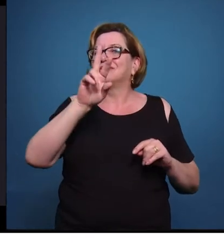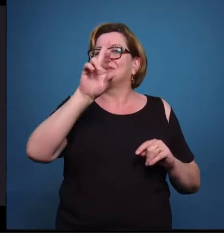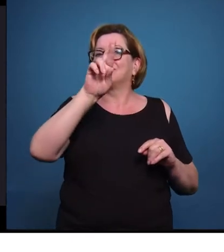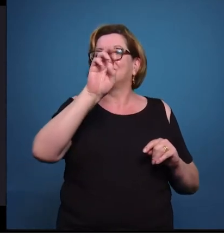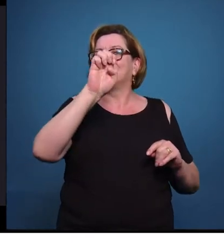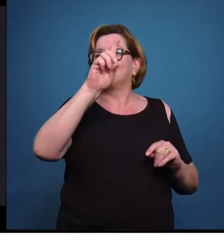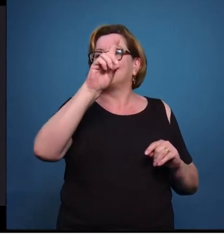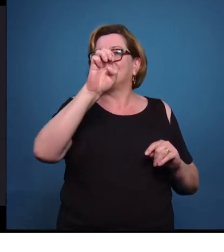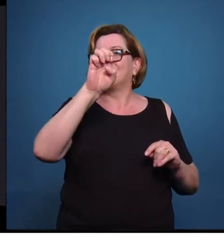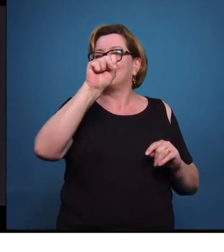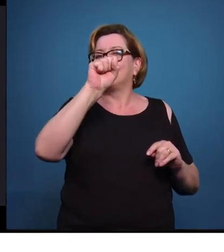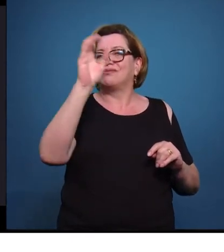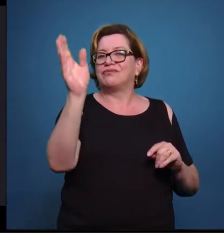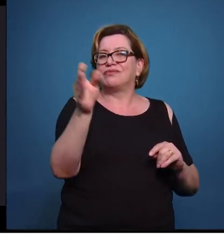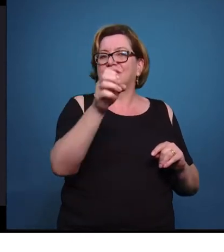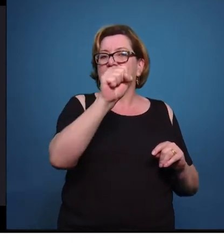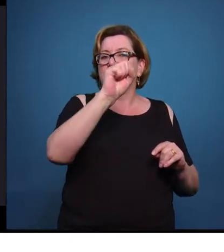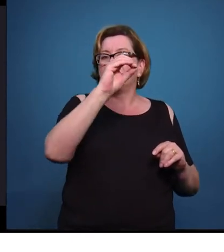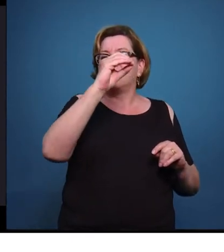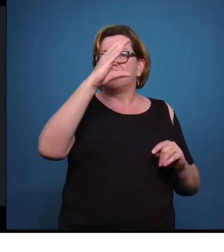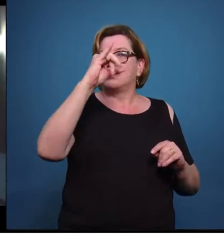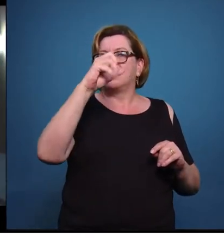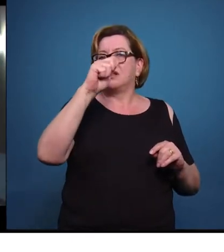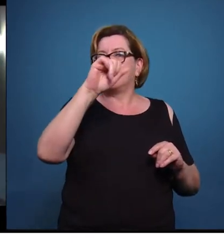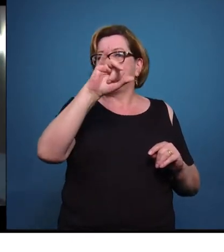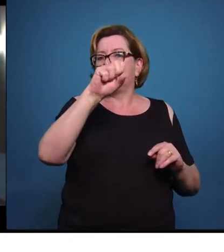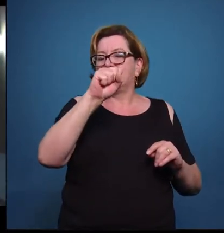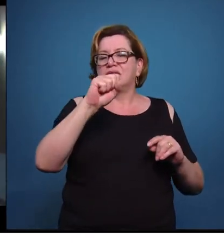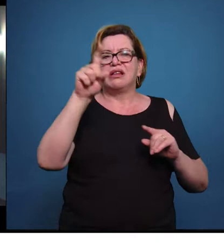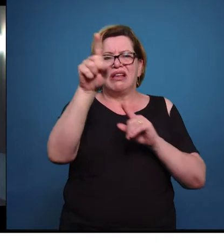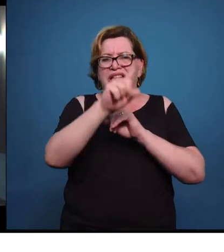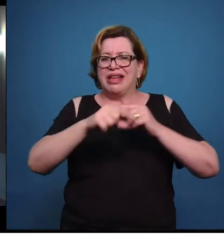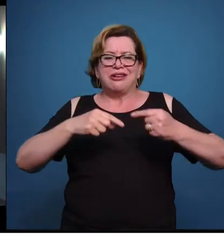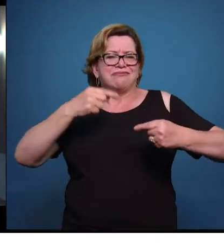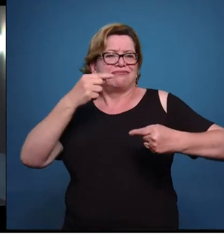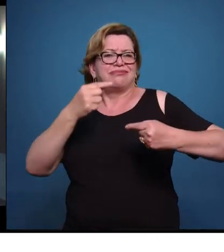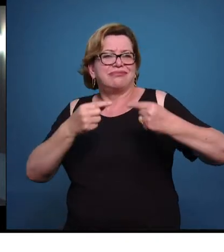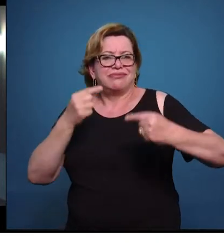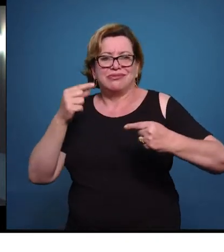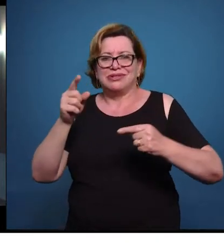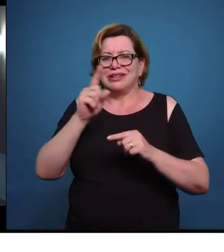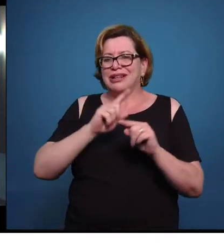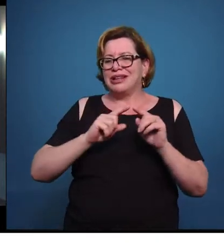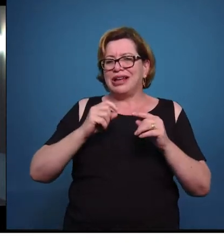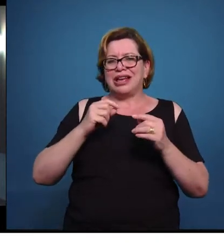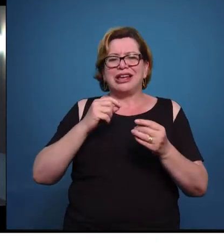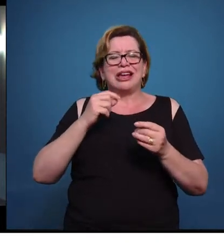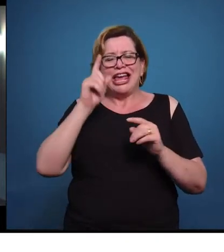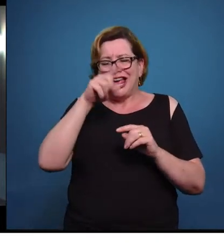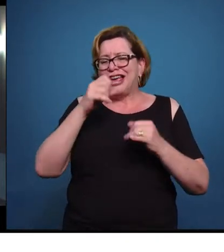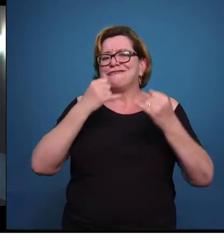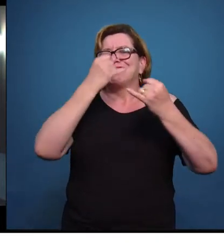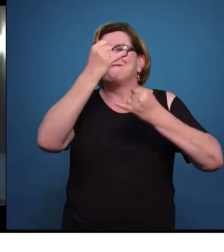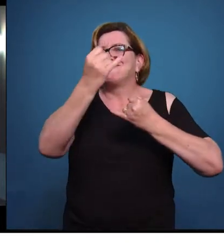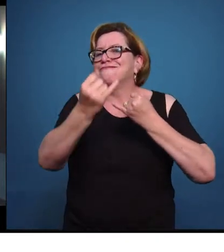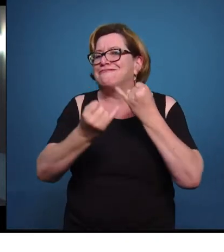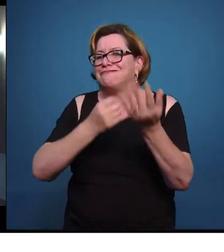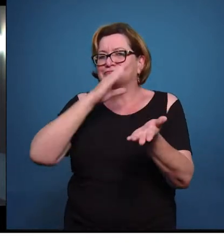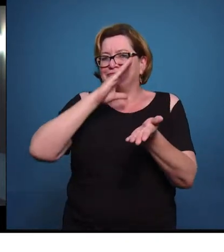adolescentes se utilizam? Não é política. É entretenimento, é consumo, é a